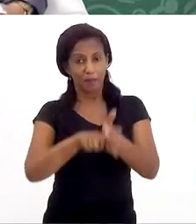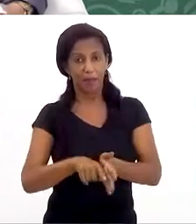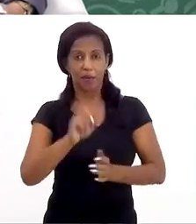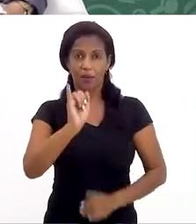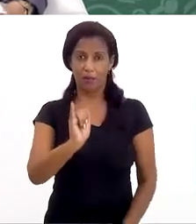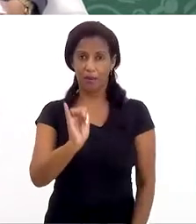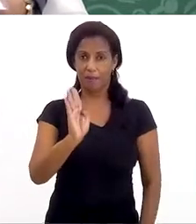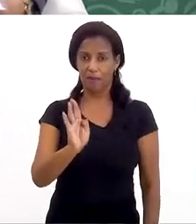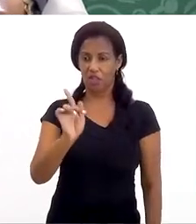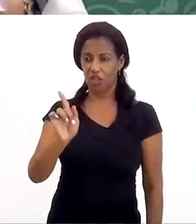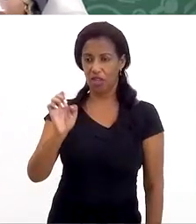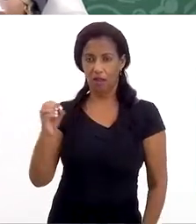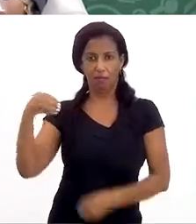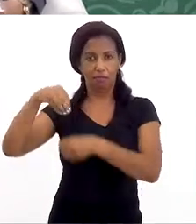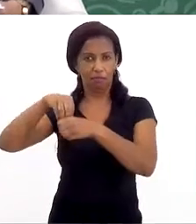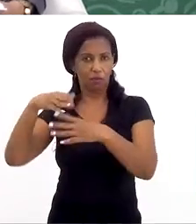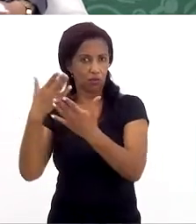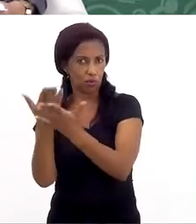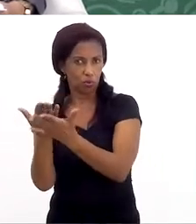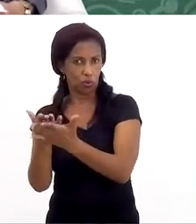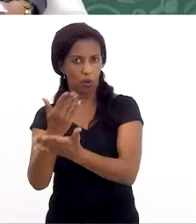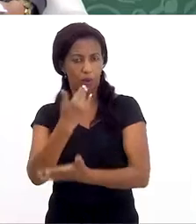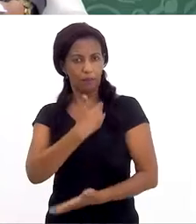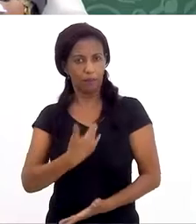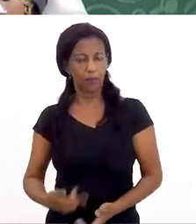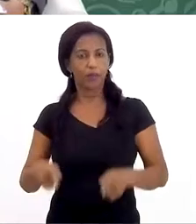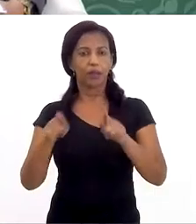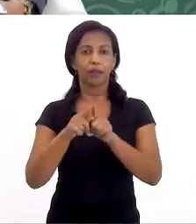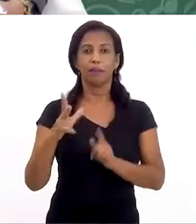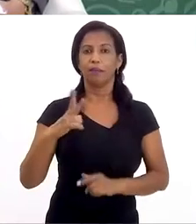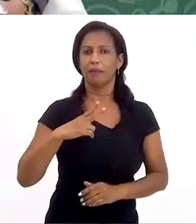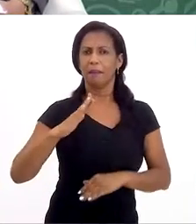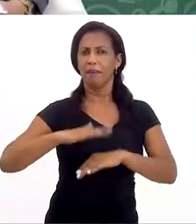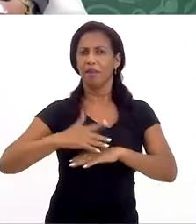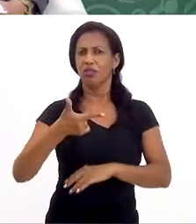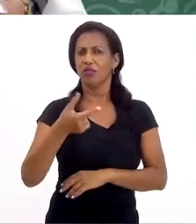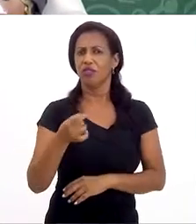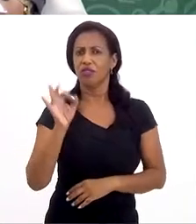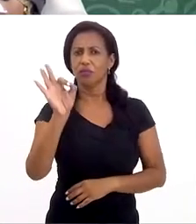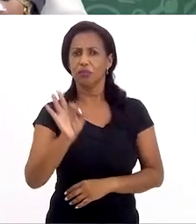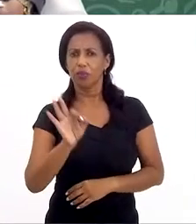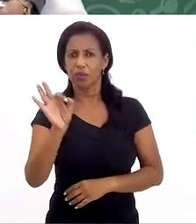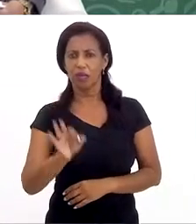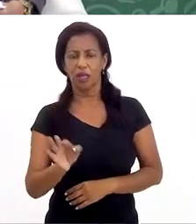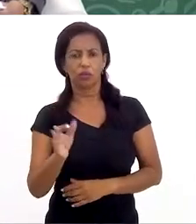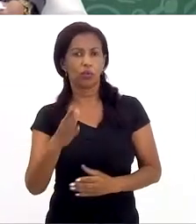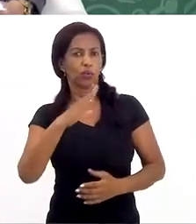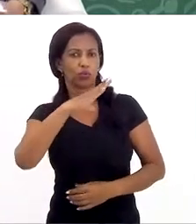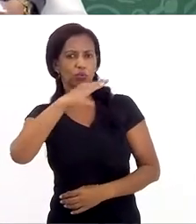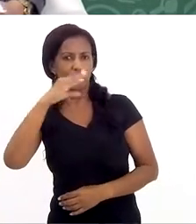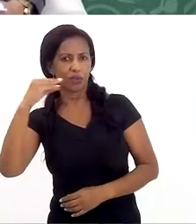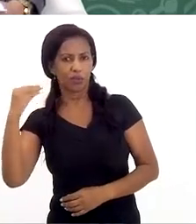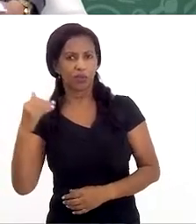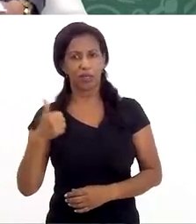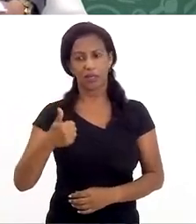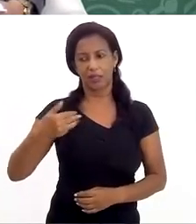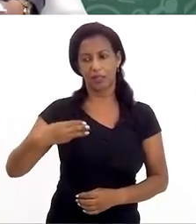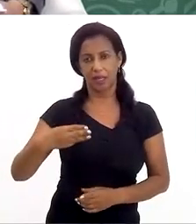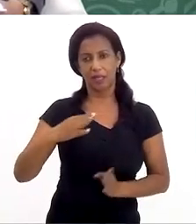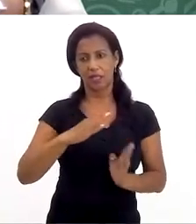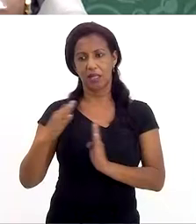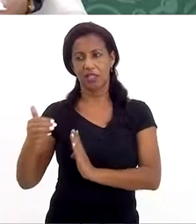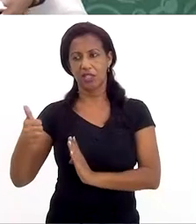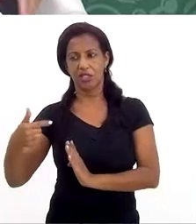realizada pelo IBGE, em escolas públicas e particulares, aponta que mais de 20% das adolescentes entre 13 e